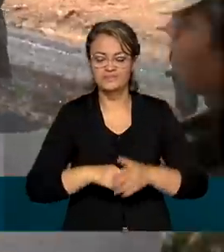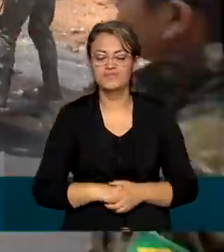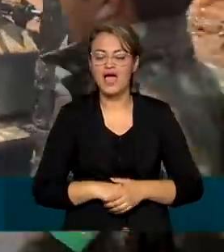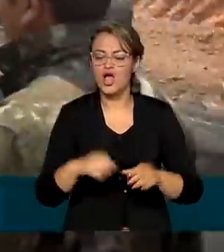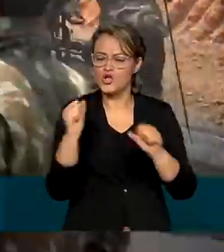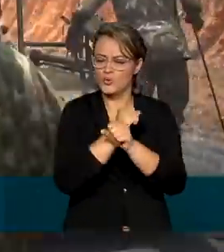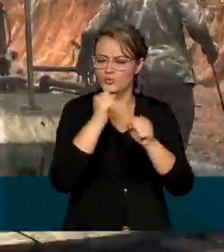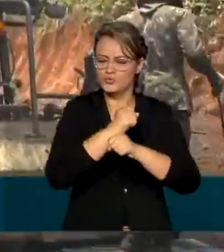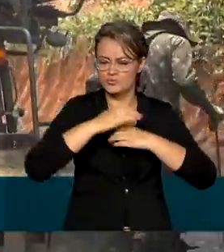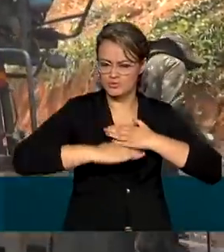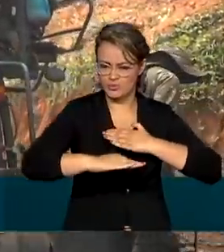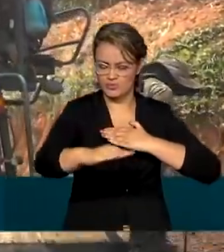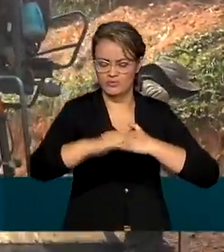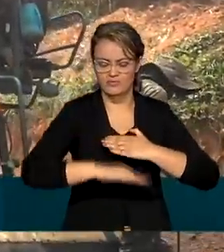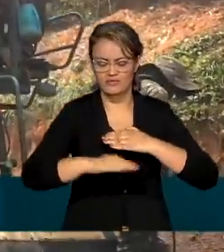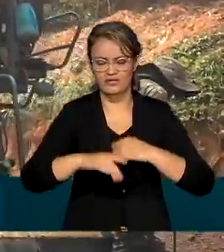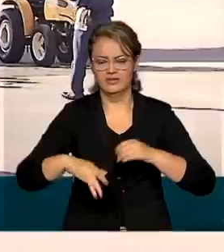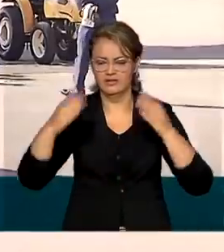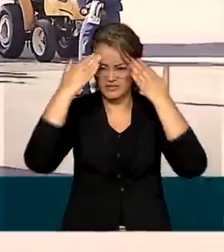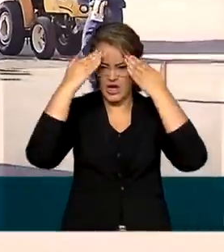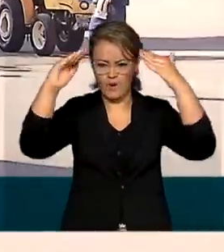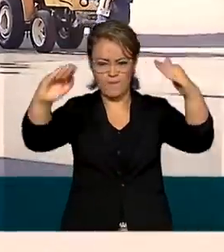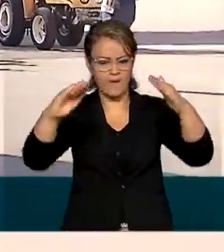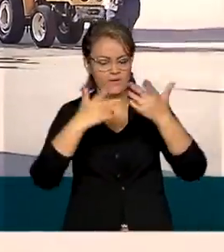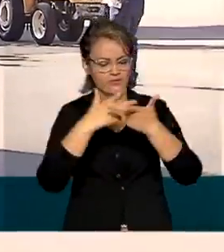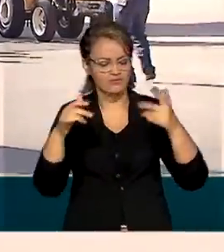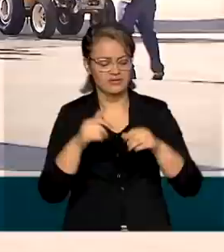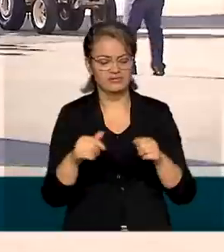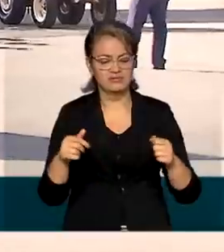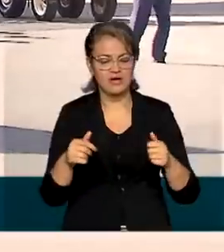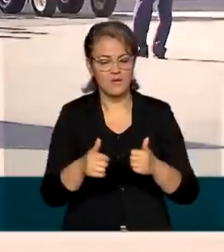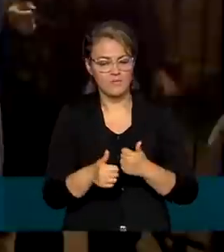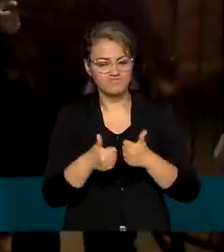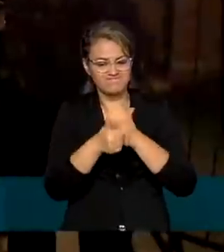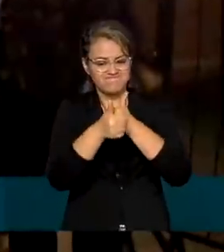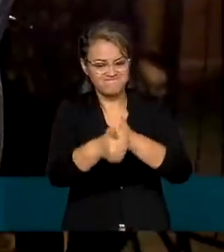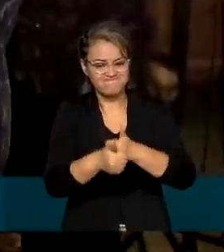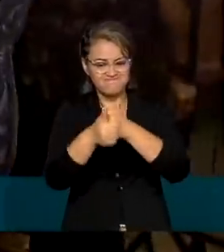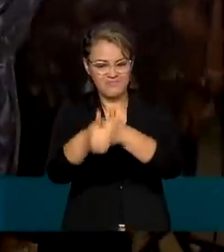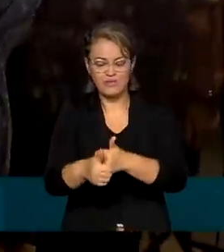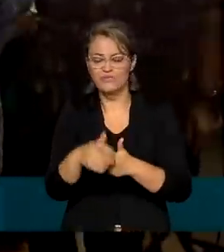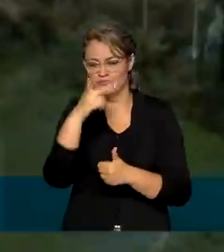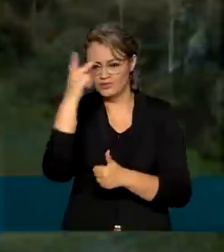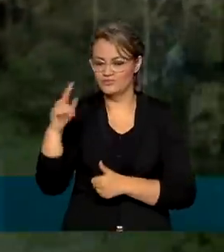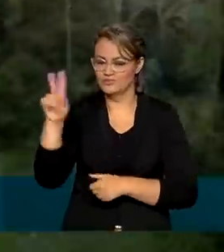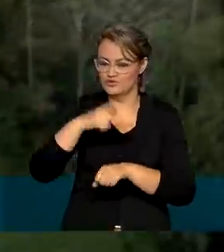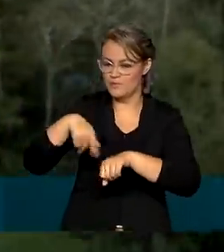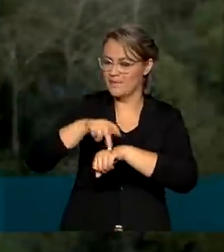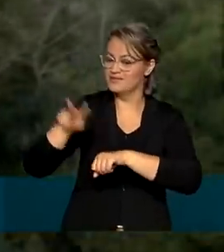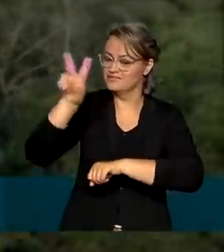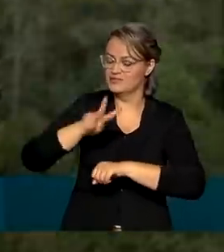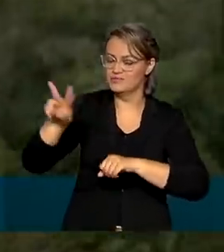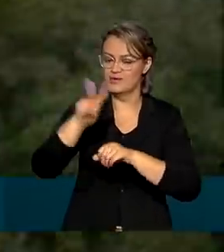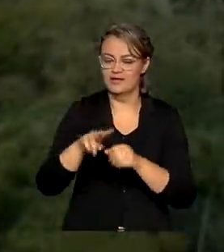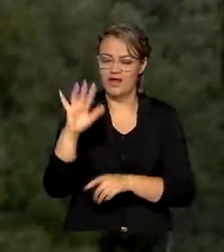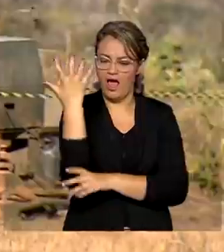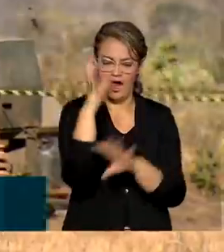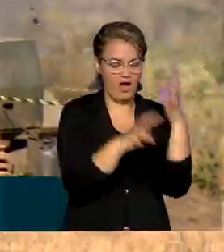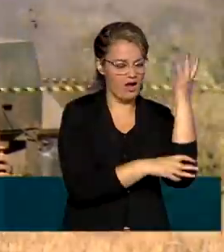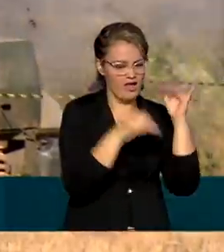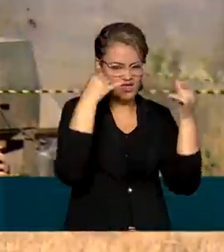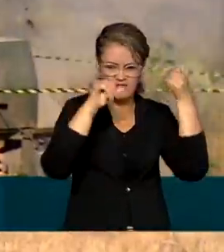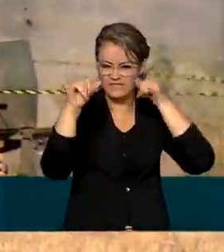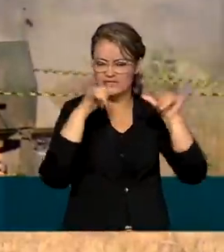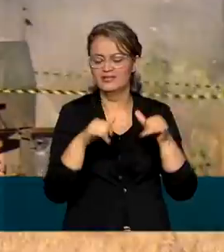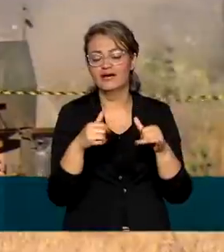rodovias, barragens e aeroportos, acolhida especial aos venezuelanos, combate aos desmatamentos,